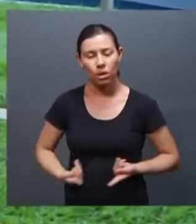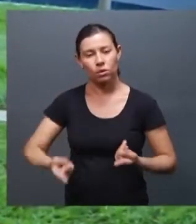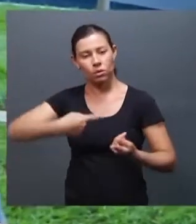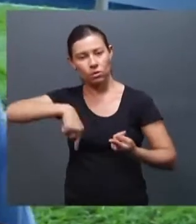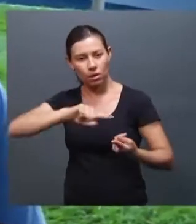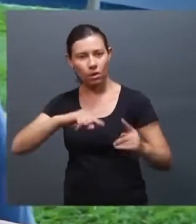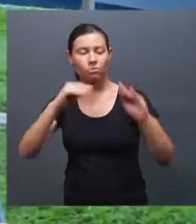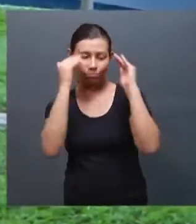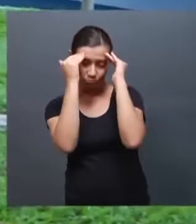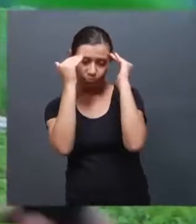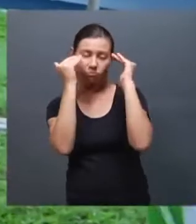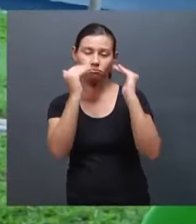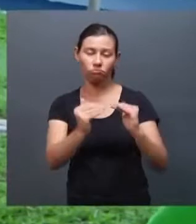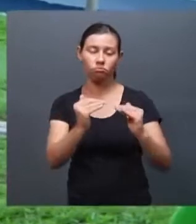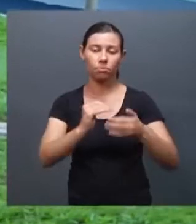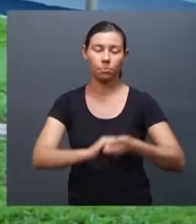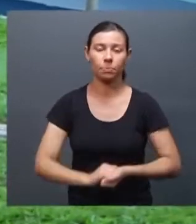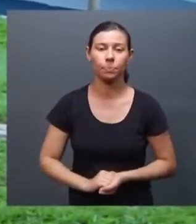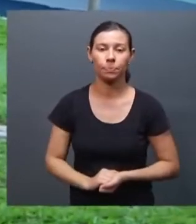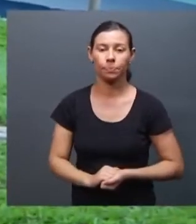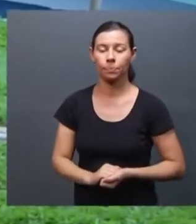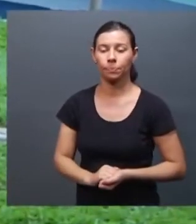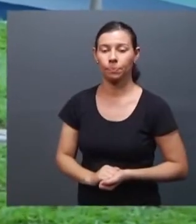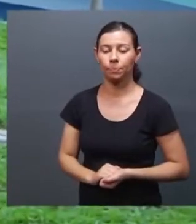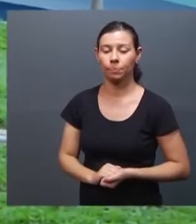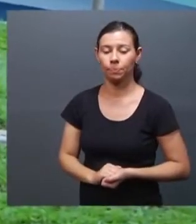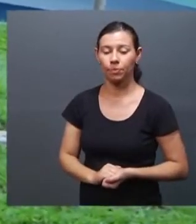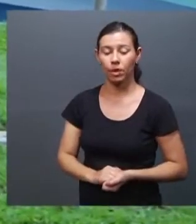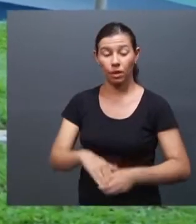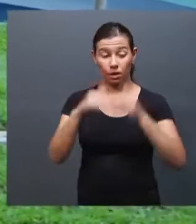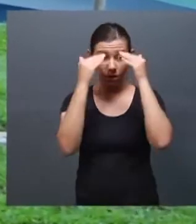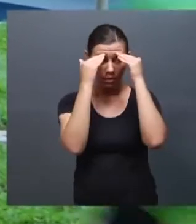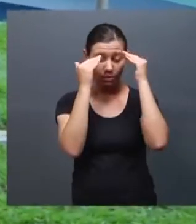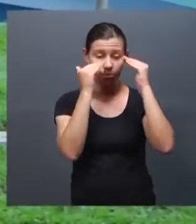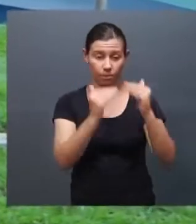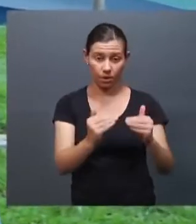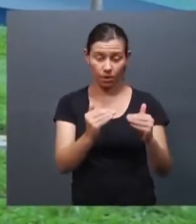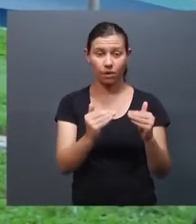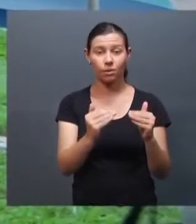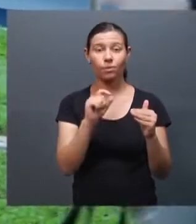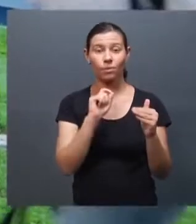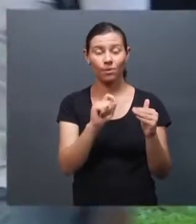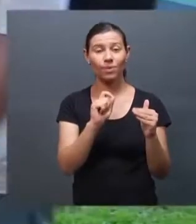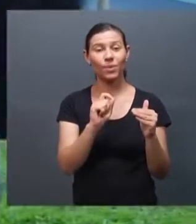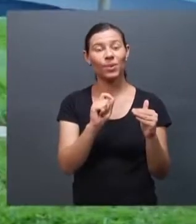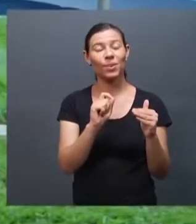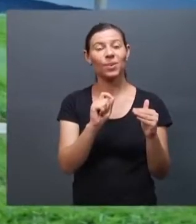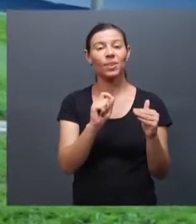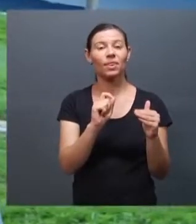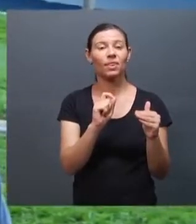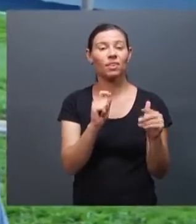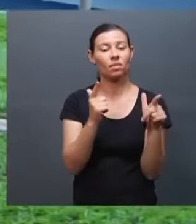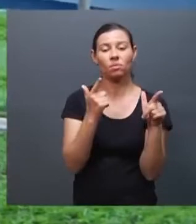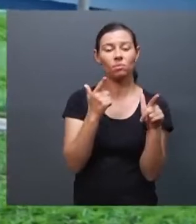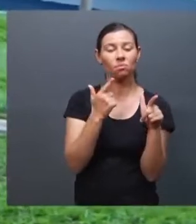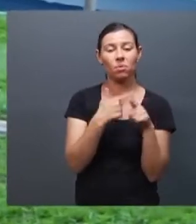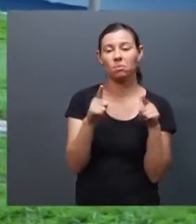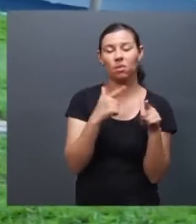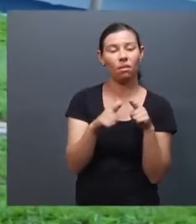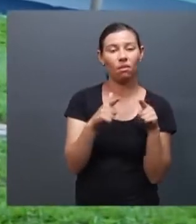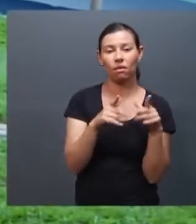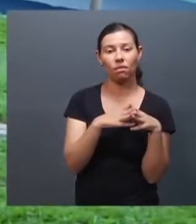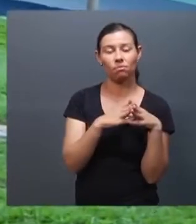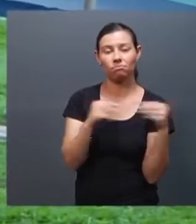principalmente por eles também. O respeito, então, seria a forma de solução ali para você? O respeito é a base do mundo, do universo. Então, eu acho que sem o